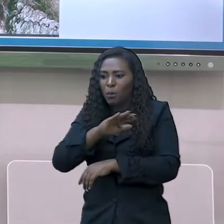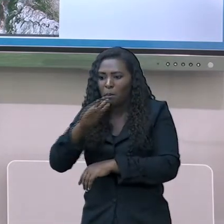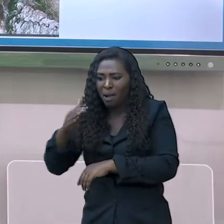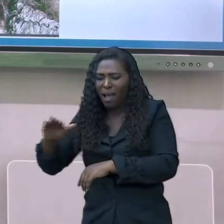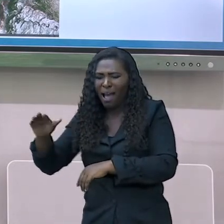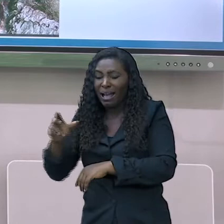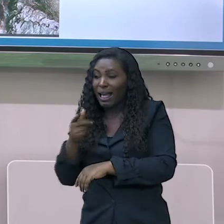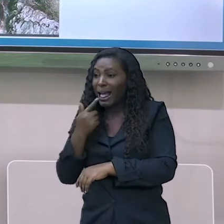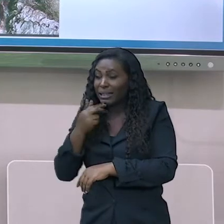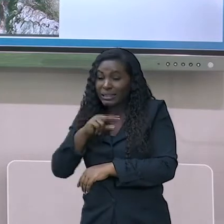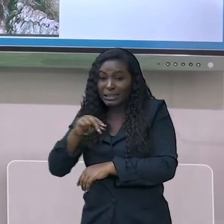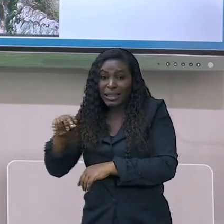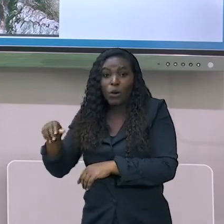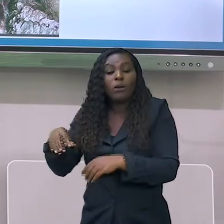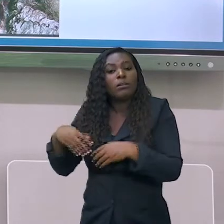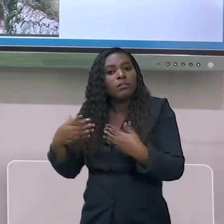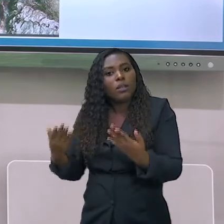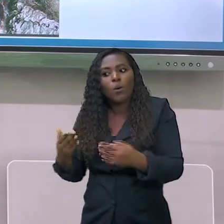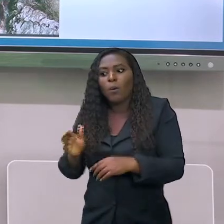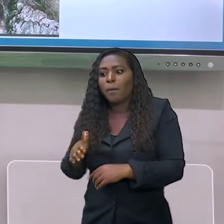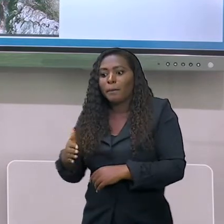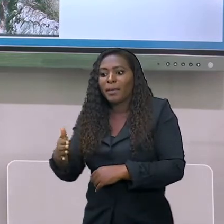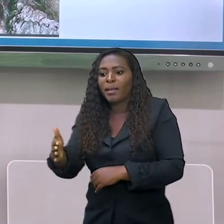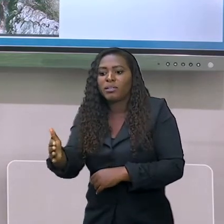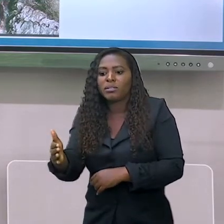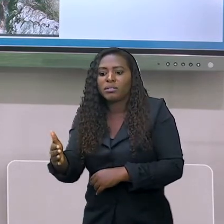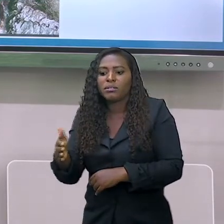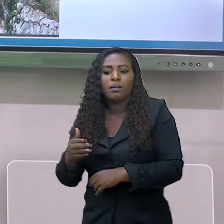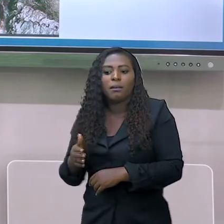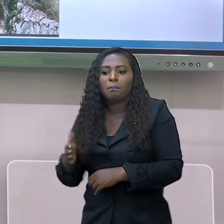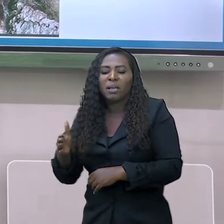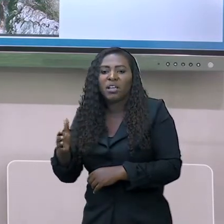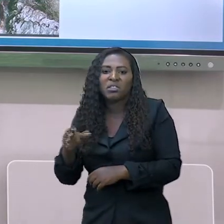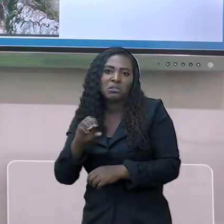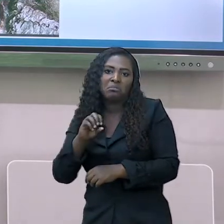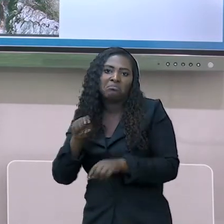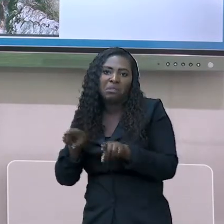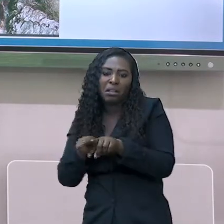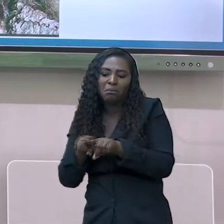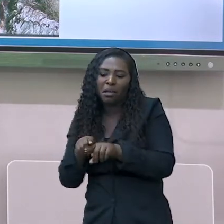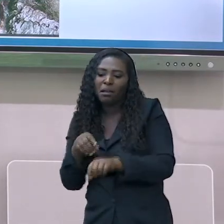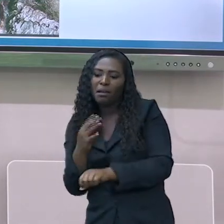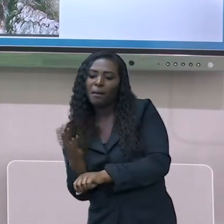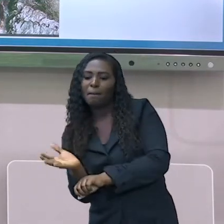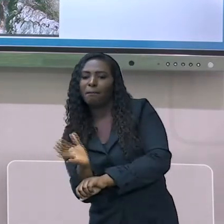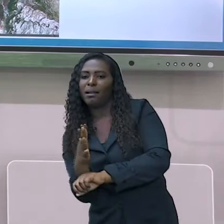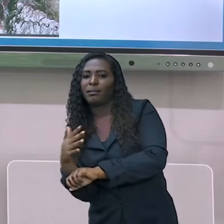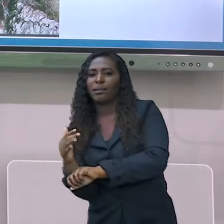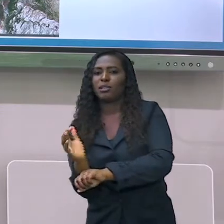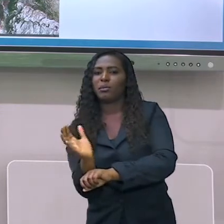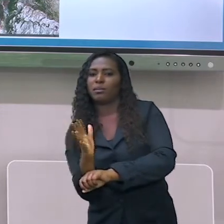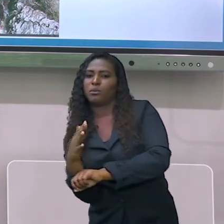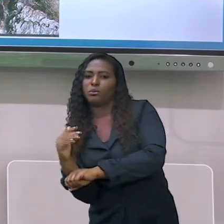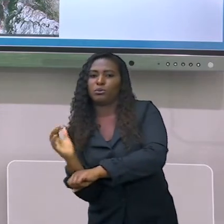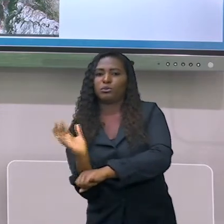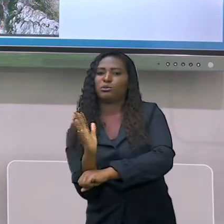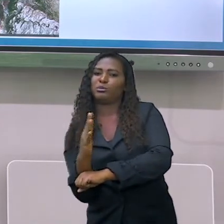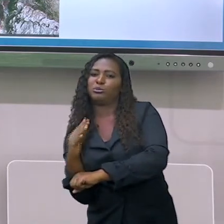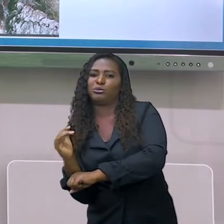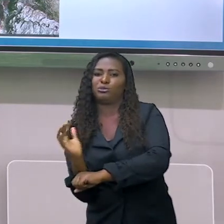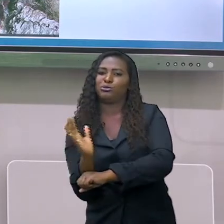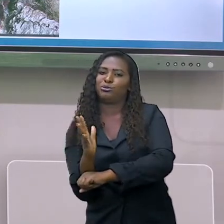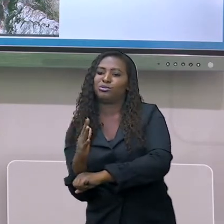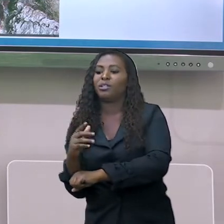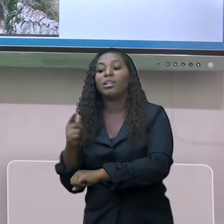e vegetal. E ele está aproximadamente a uma altitude de